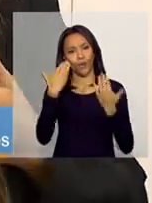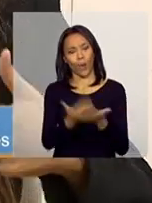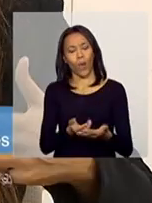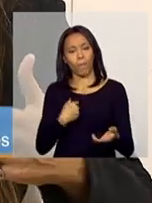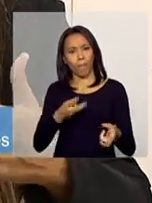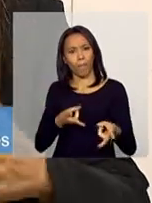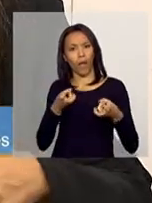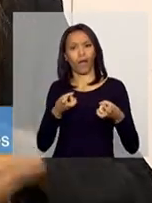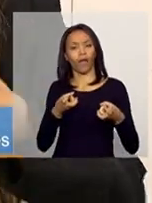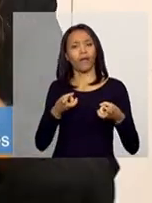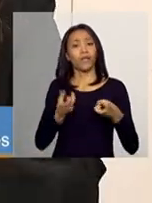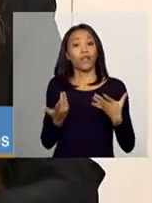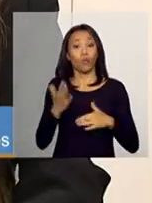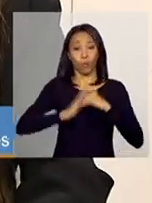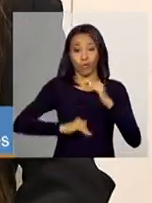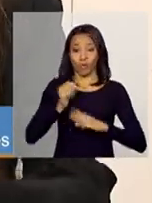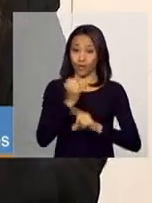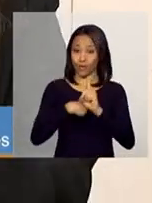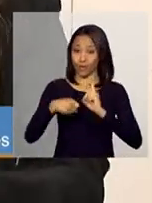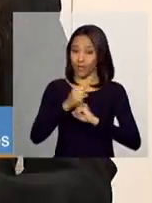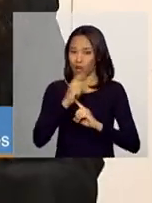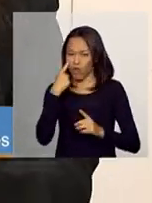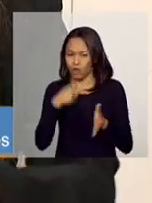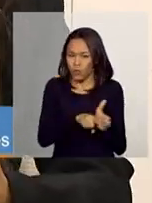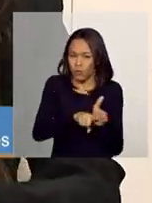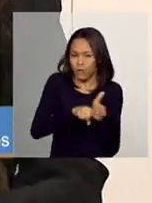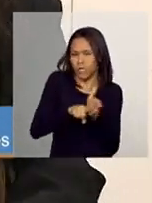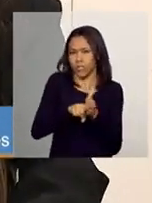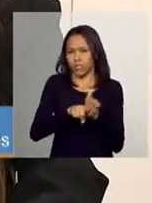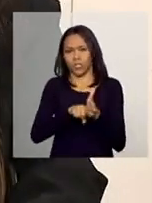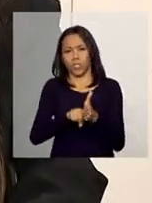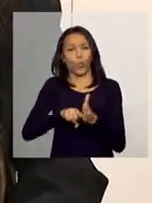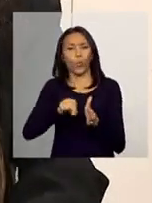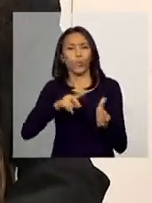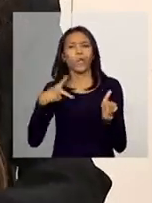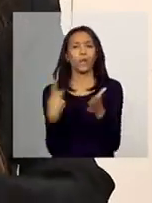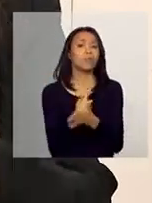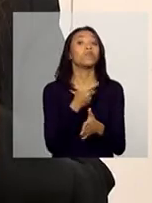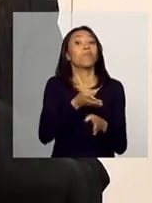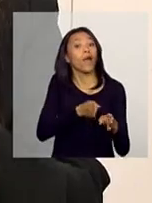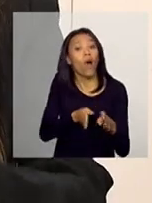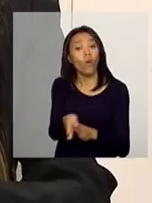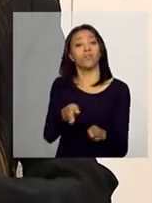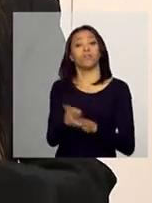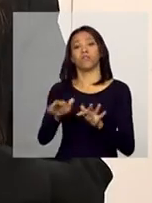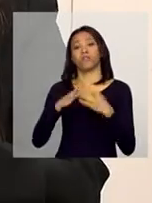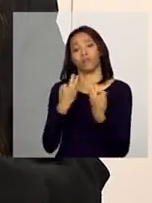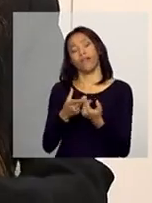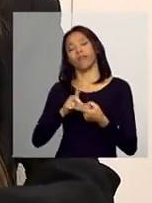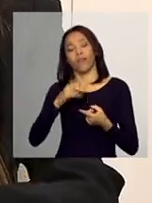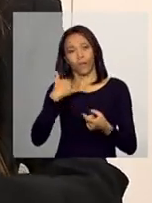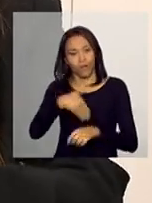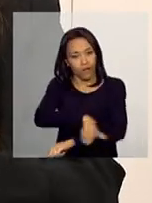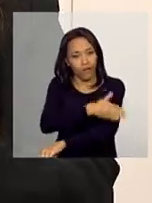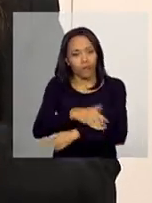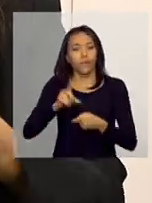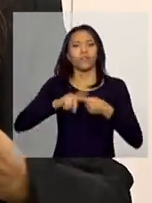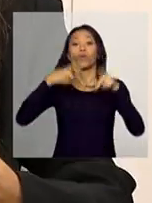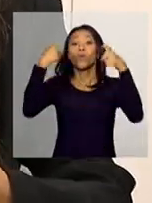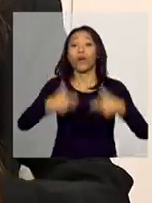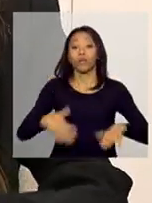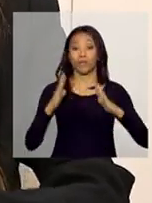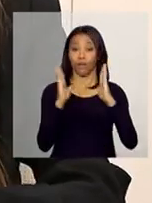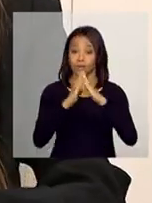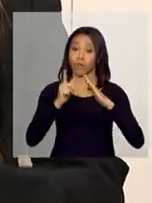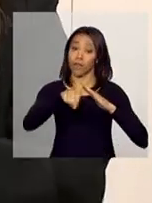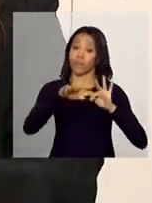e que a assistência social vai aprofundar durante o acompanhamento dessa família. Então, tem o endereço, tem o bairro. Então, a orientação